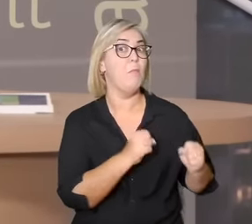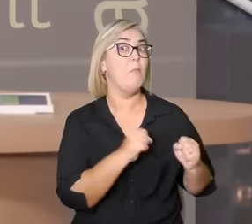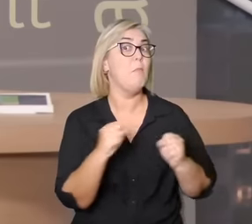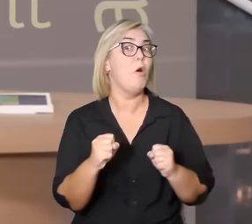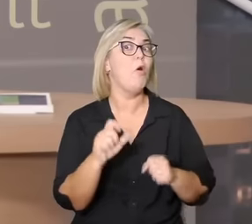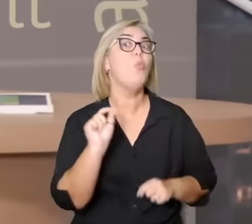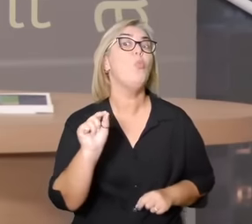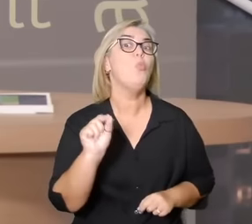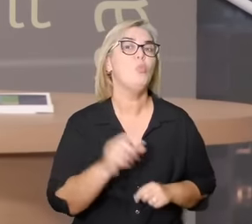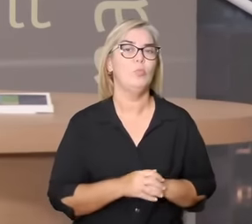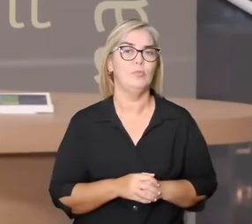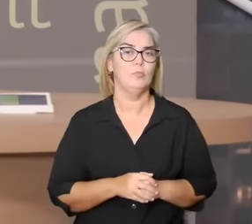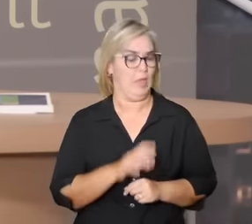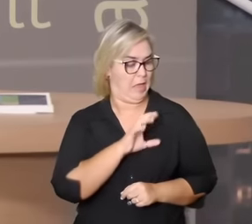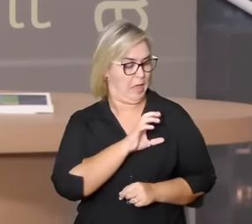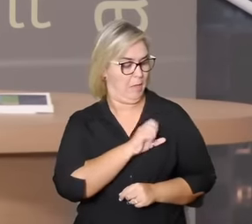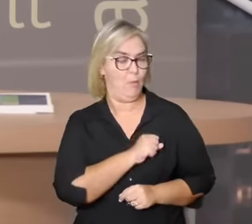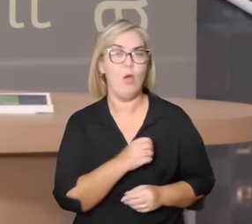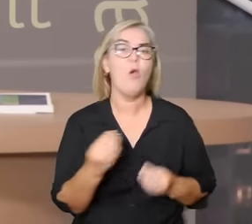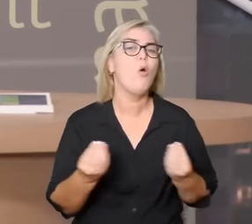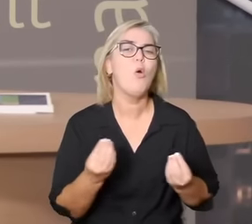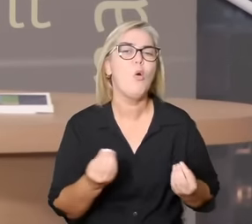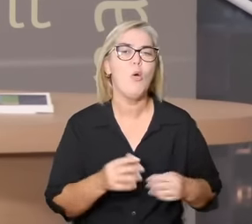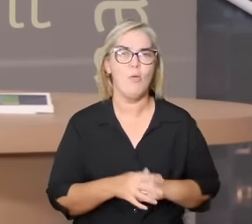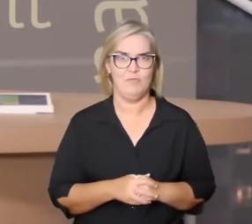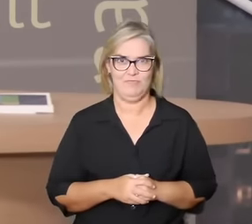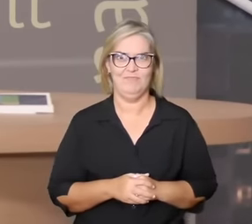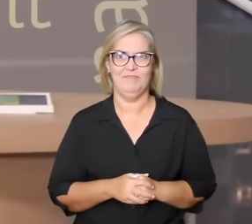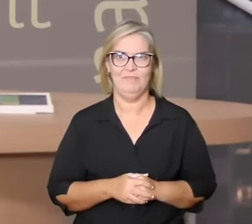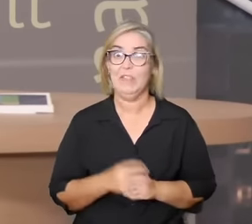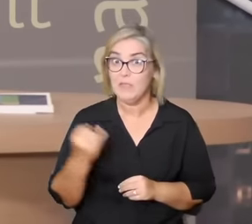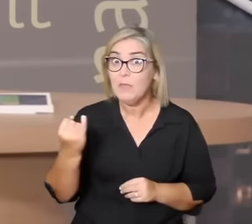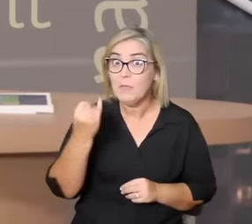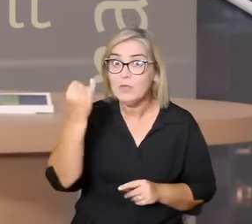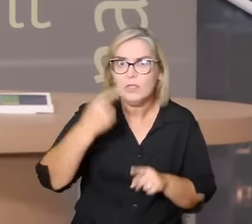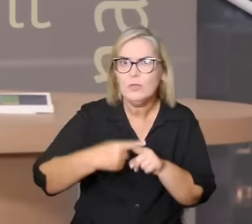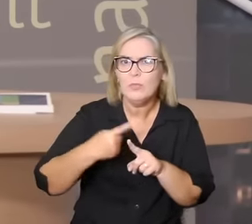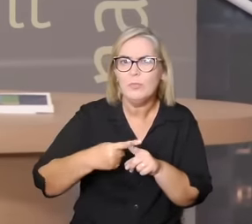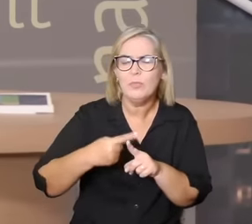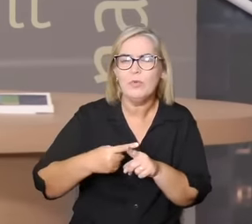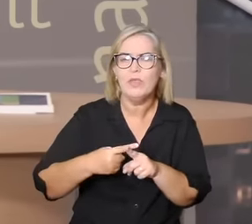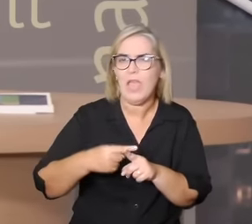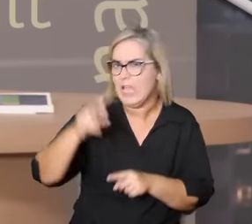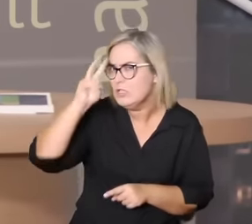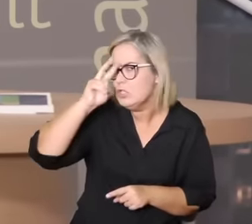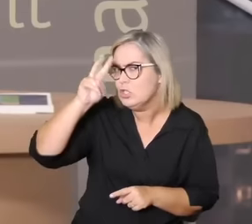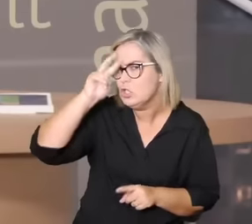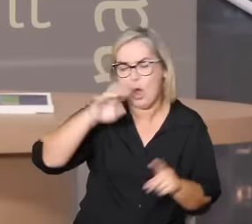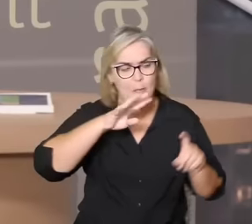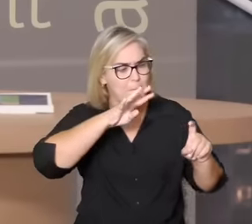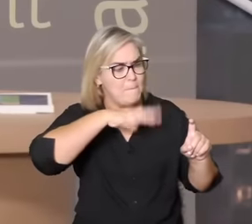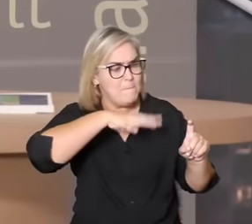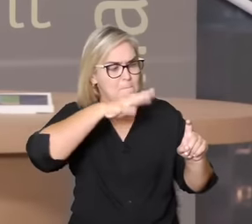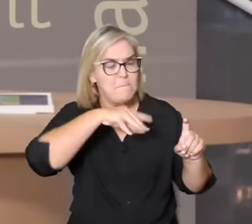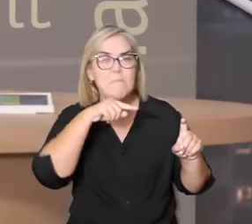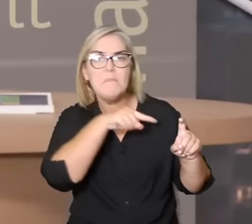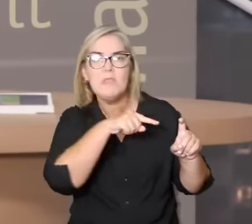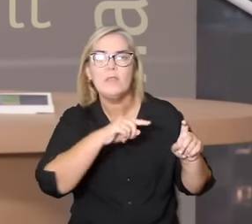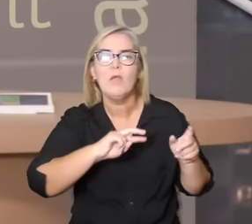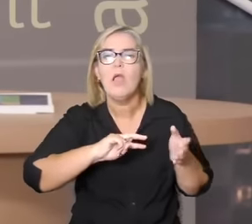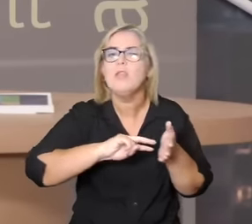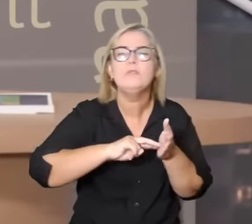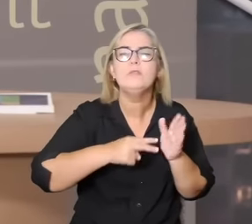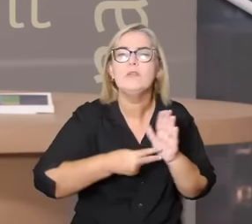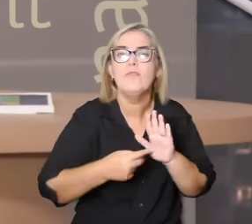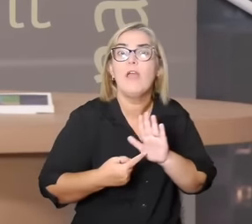mito ele revela algo muito íntimo sobre nós e esse mito especificamente está dizendo